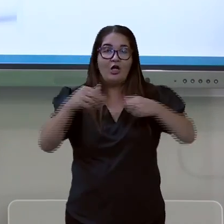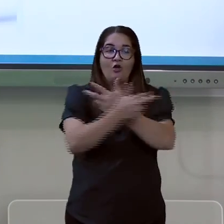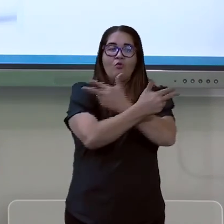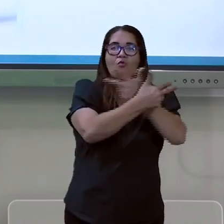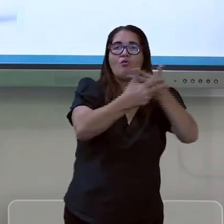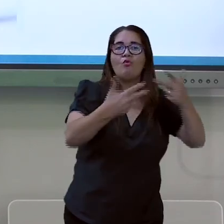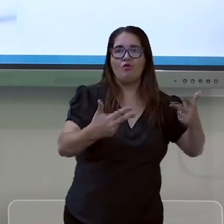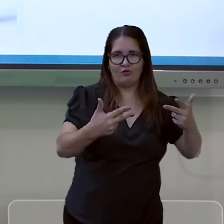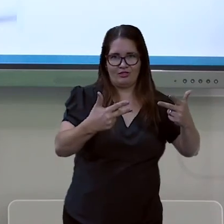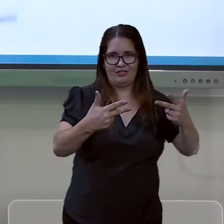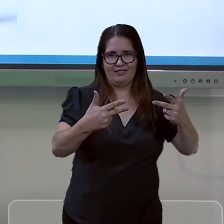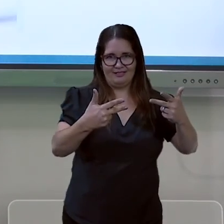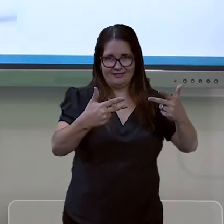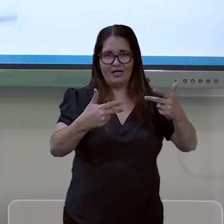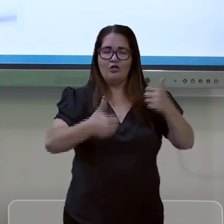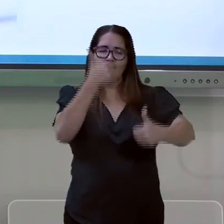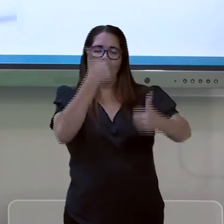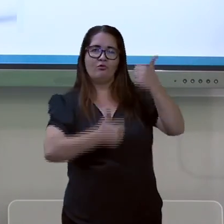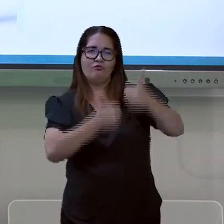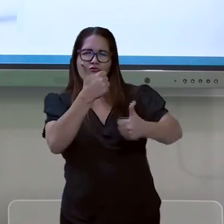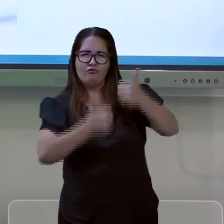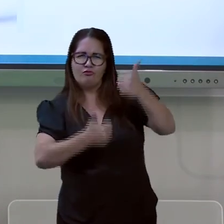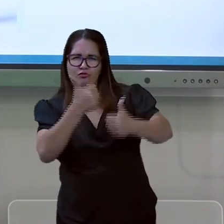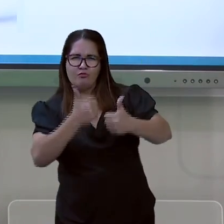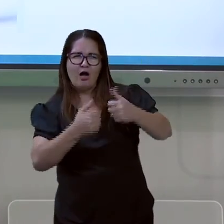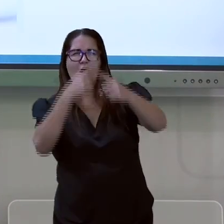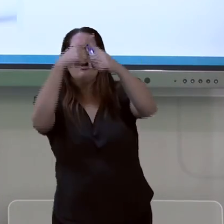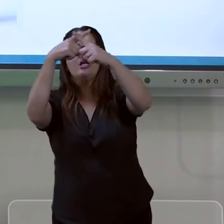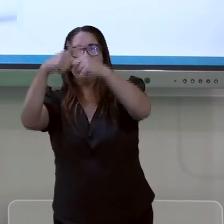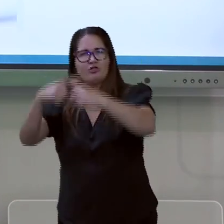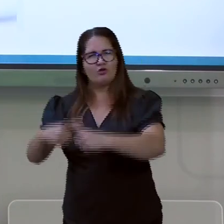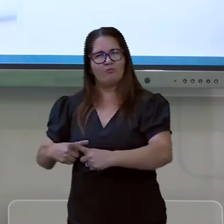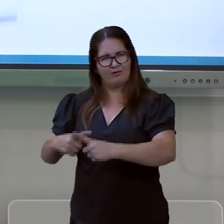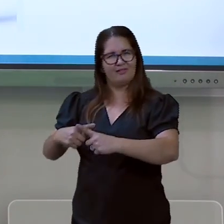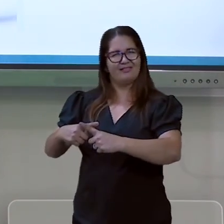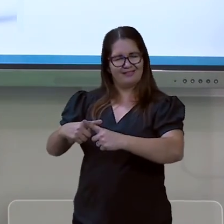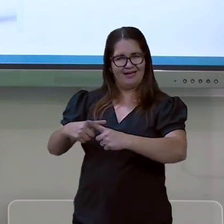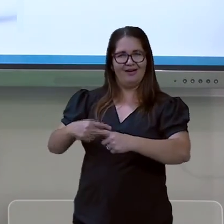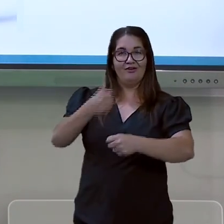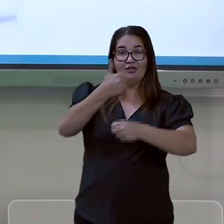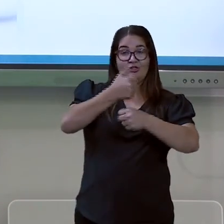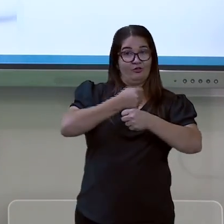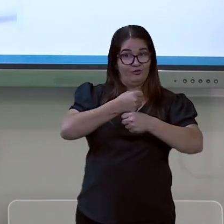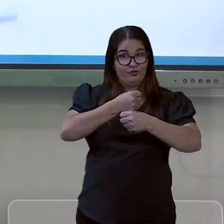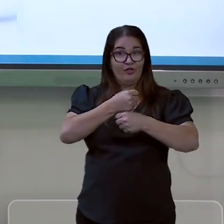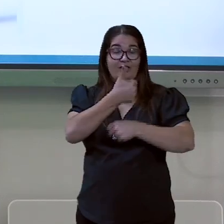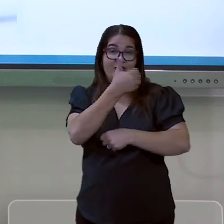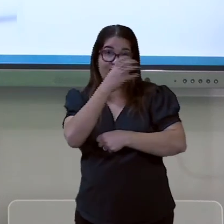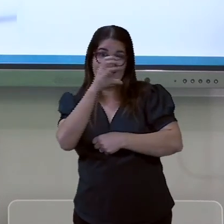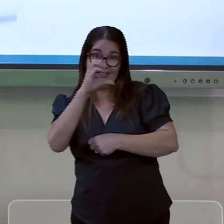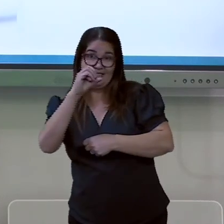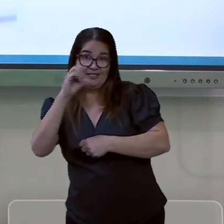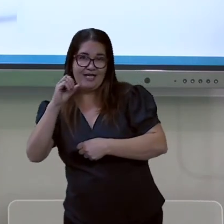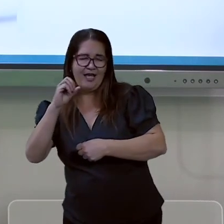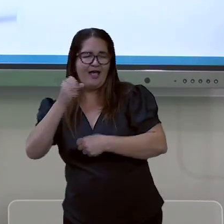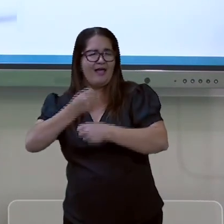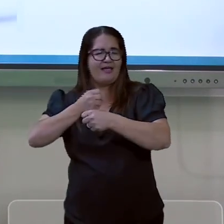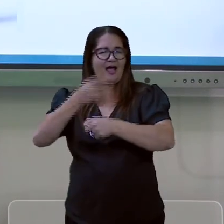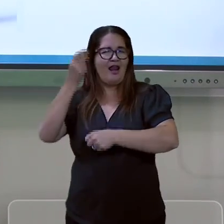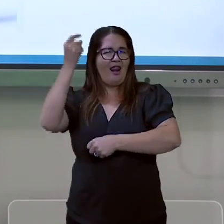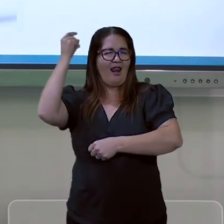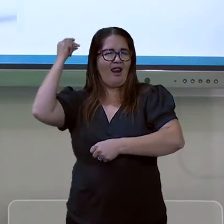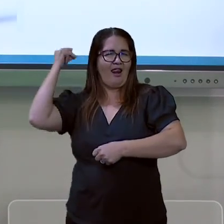sobre essa fantástica competição centenária. E também quero ver o seu